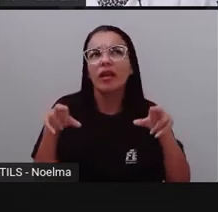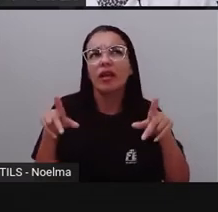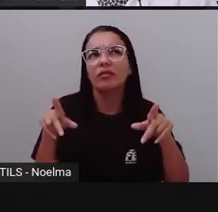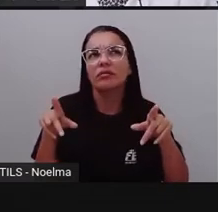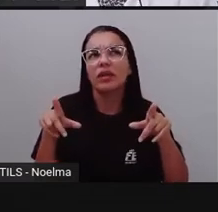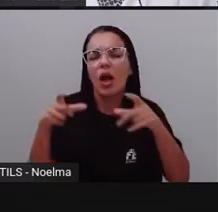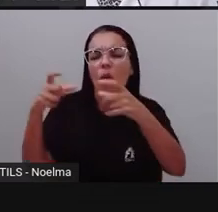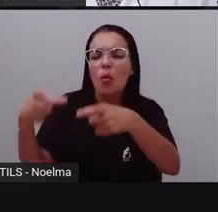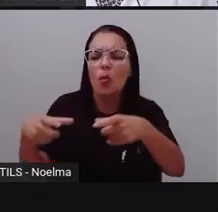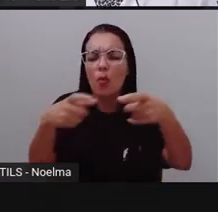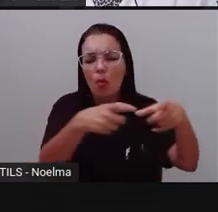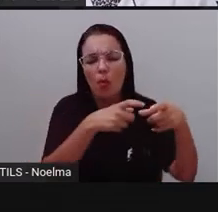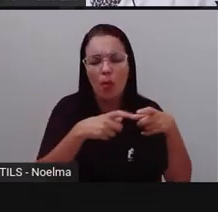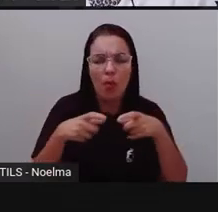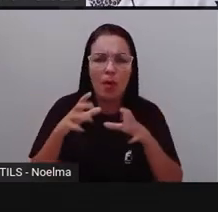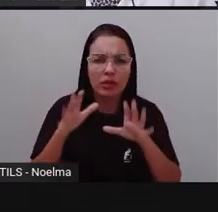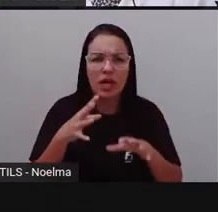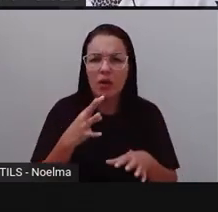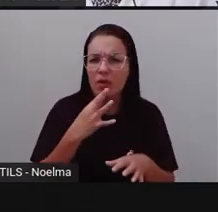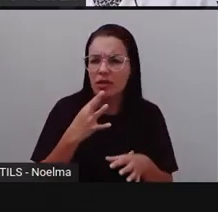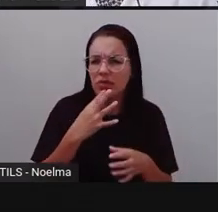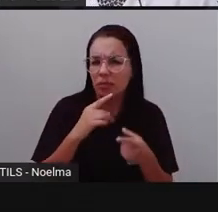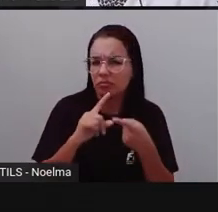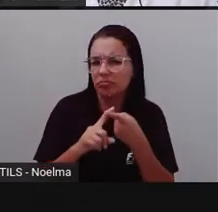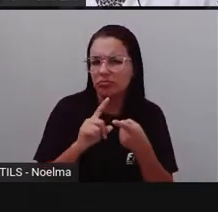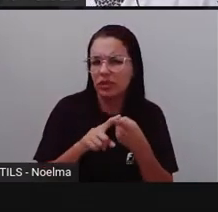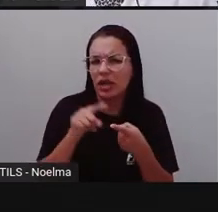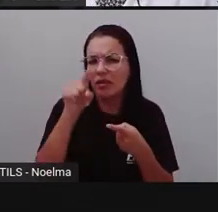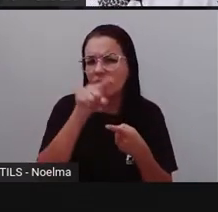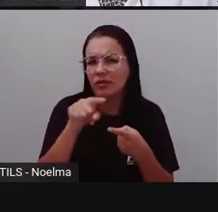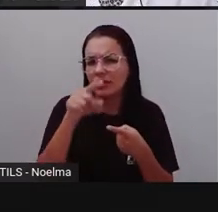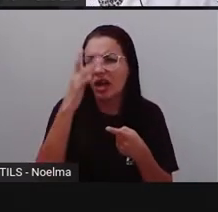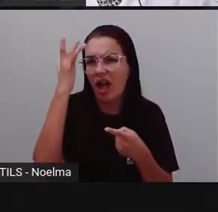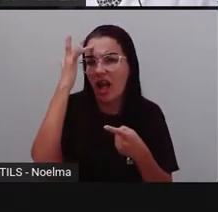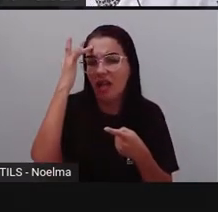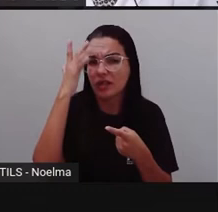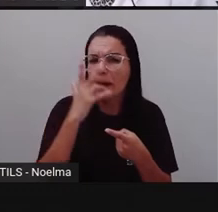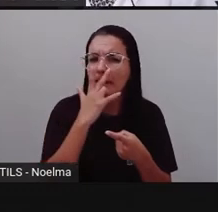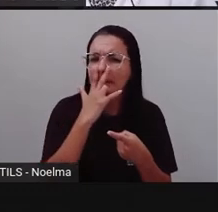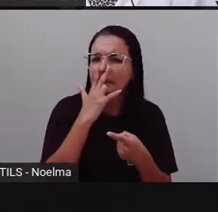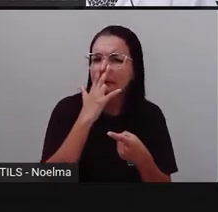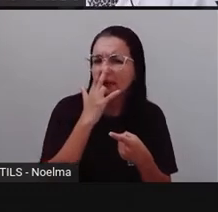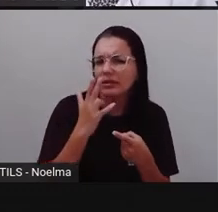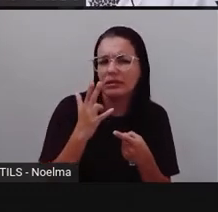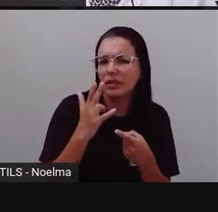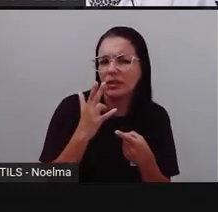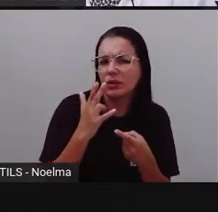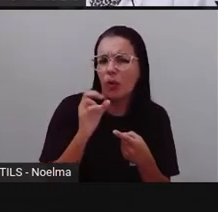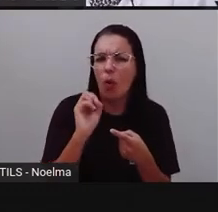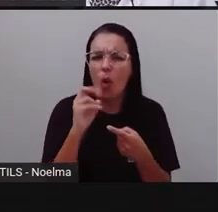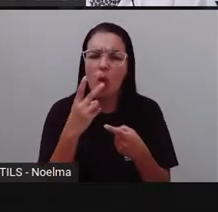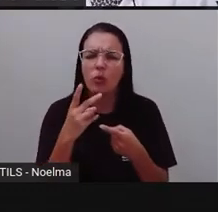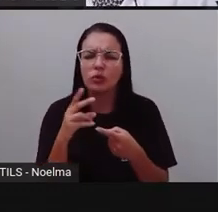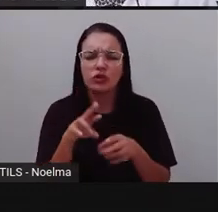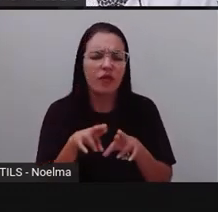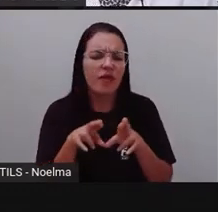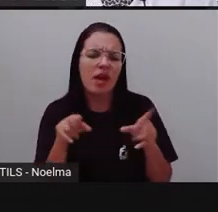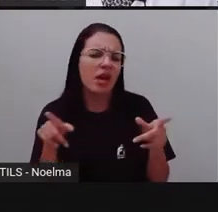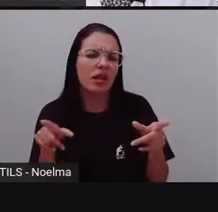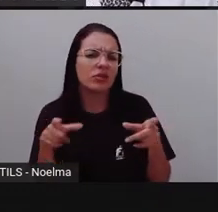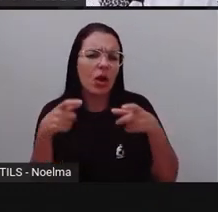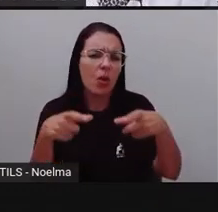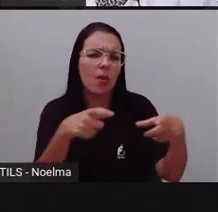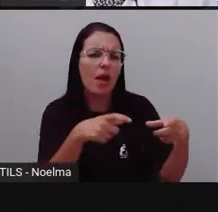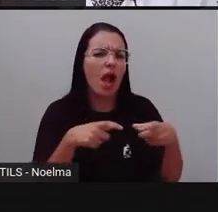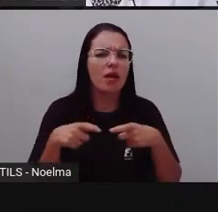vimos? Então, esses lugares são parecidos ou eles são diferentes, tá? Então, nós